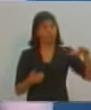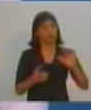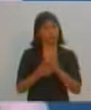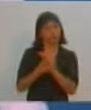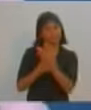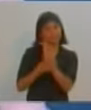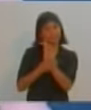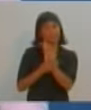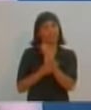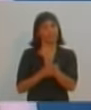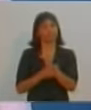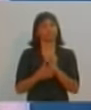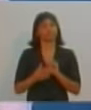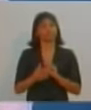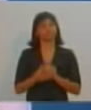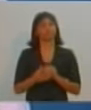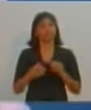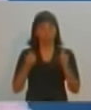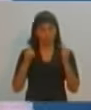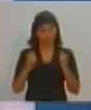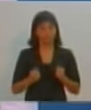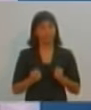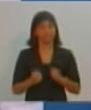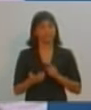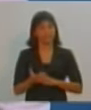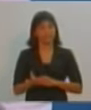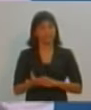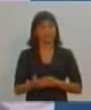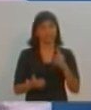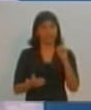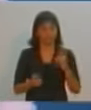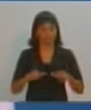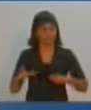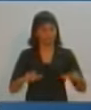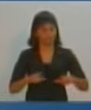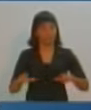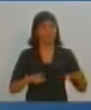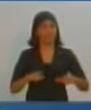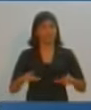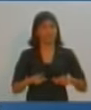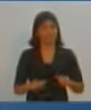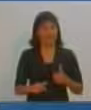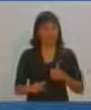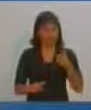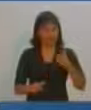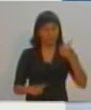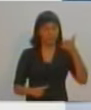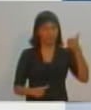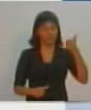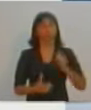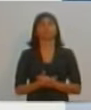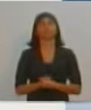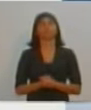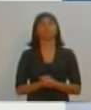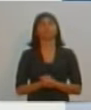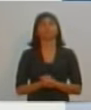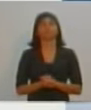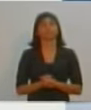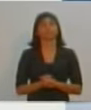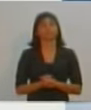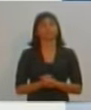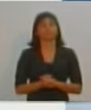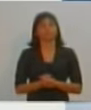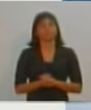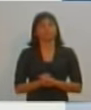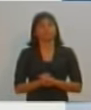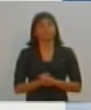nunca mais vota em mim. Eu tenho certeza que eu posso diminuir. Qualquer um que falar que vai acabar é mentira. Mas eu vou diminuir. Me dê uma chance. Ok, candidato.